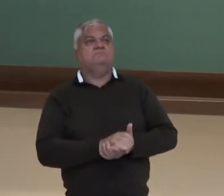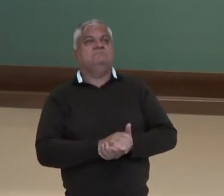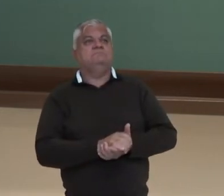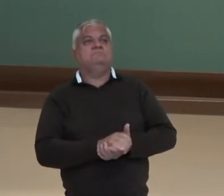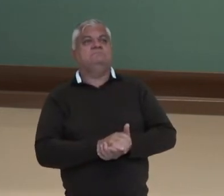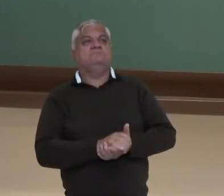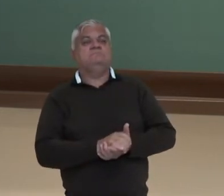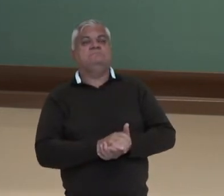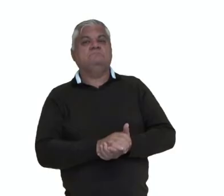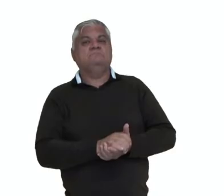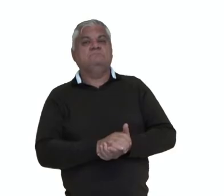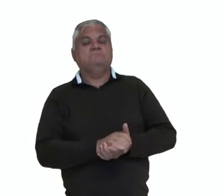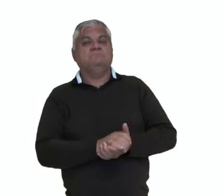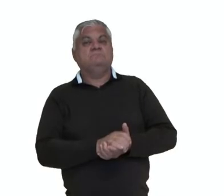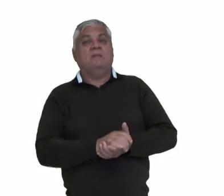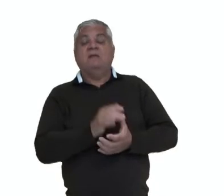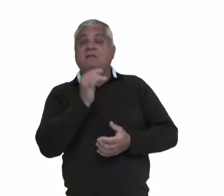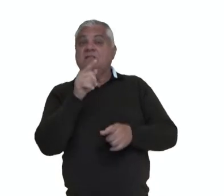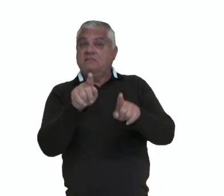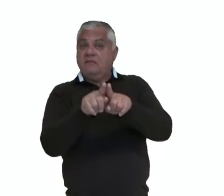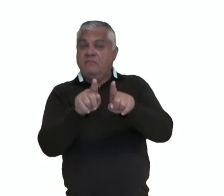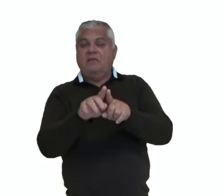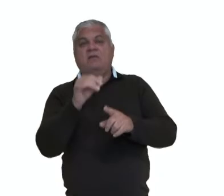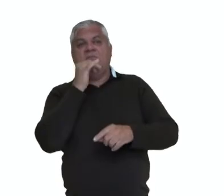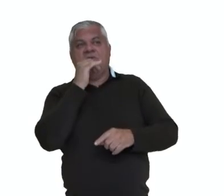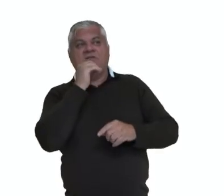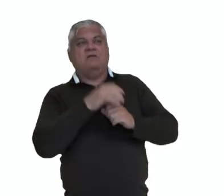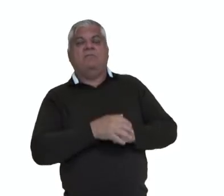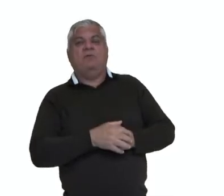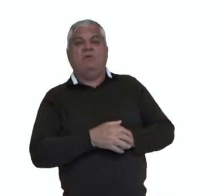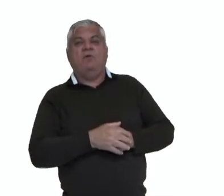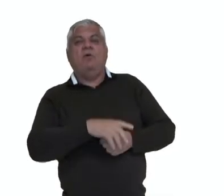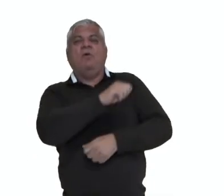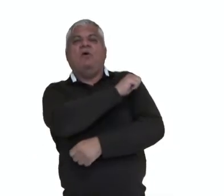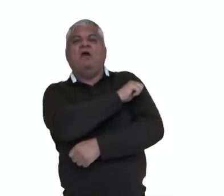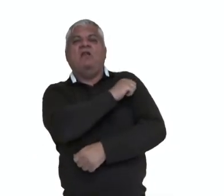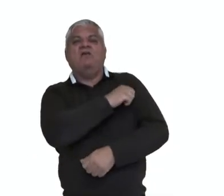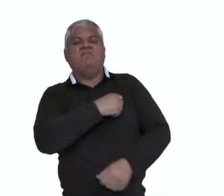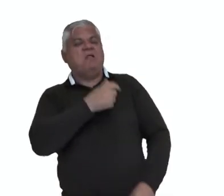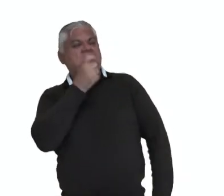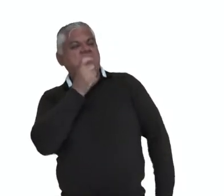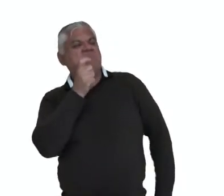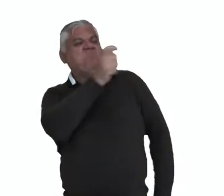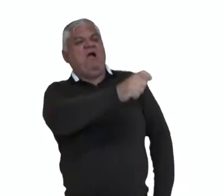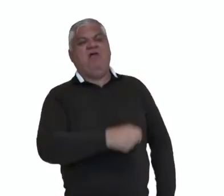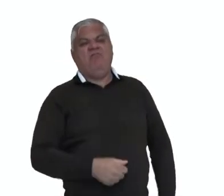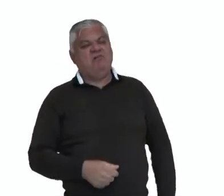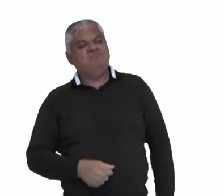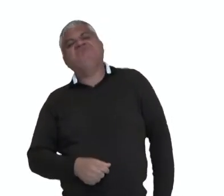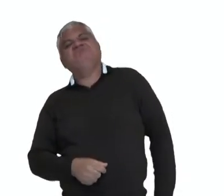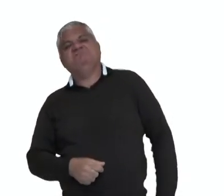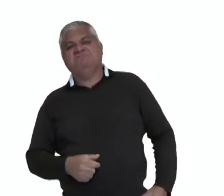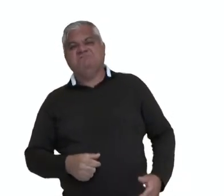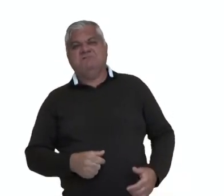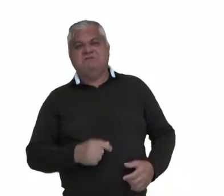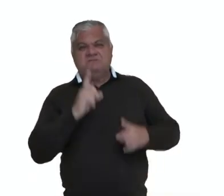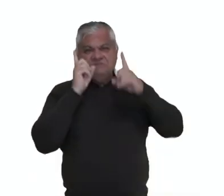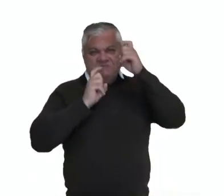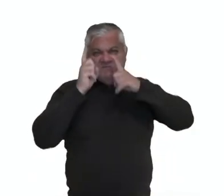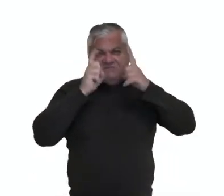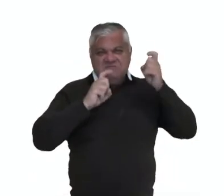É proibido ao aluno empregar gestos ou expressões verbais que impliquem insultos ou ameaças a terceiros, incluindo hostilidade,